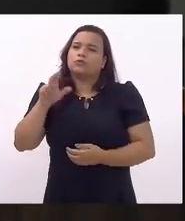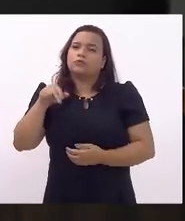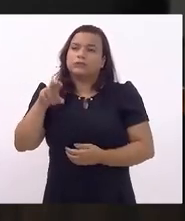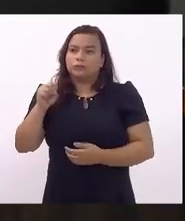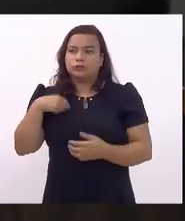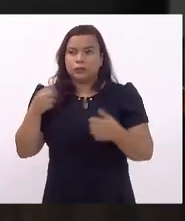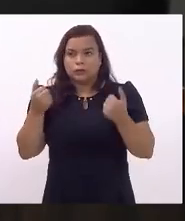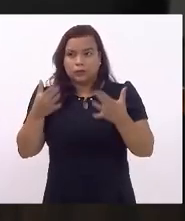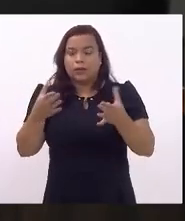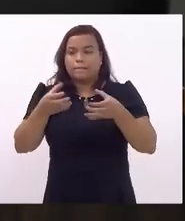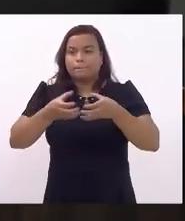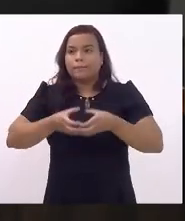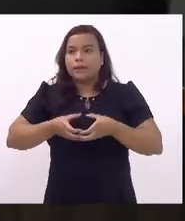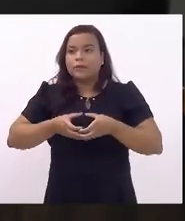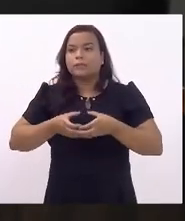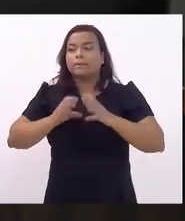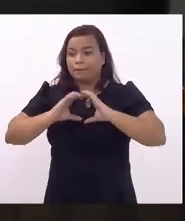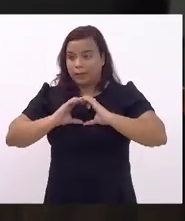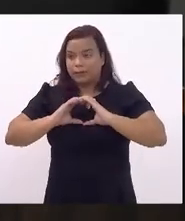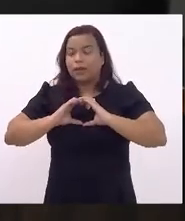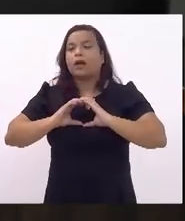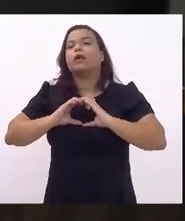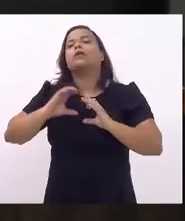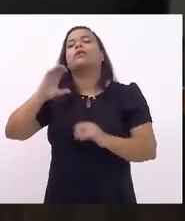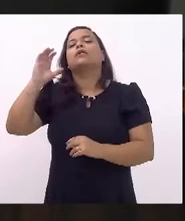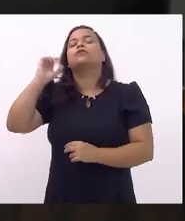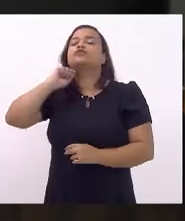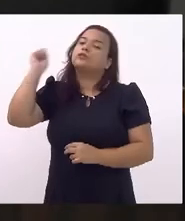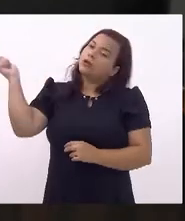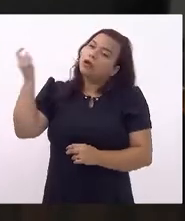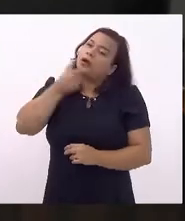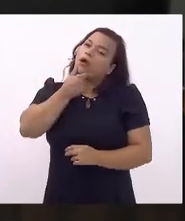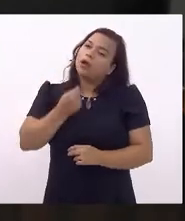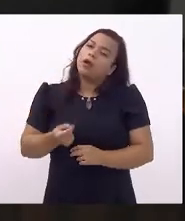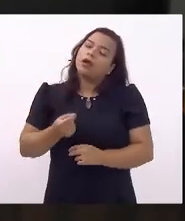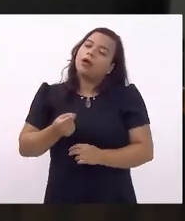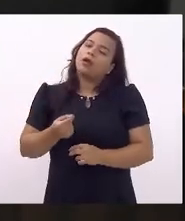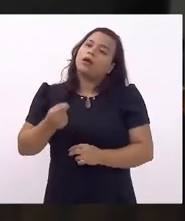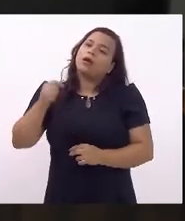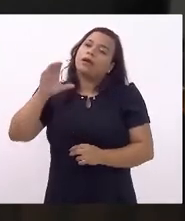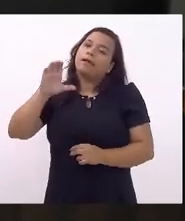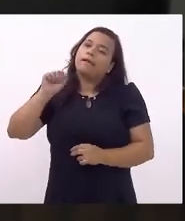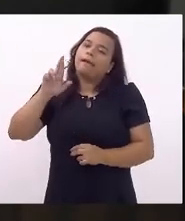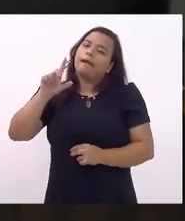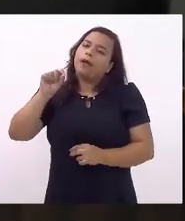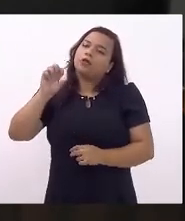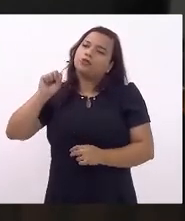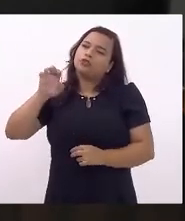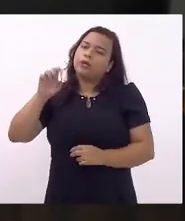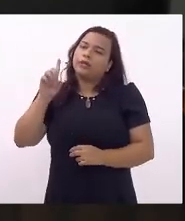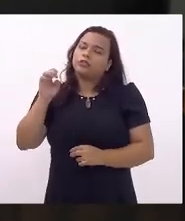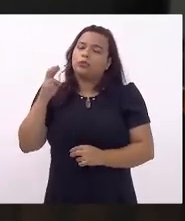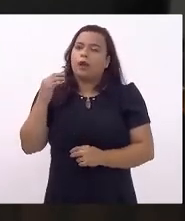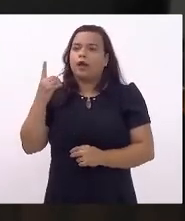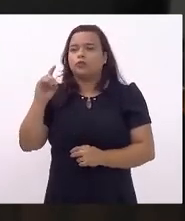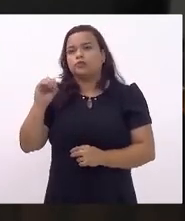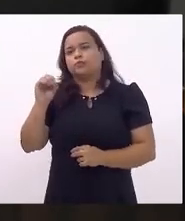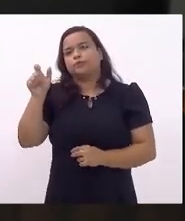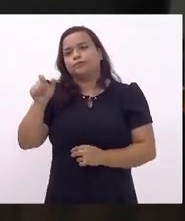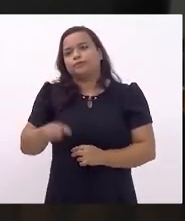diploma, a Carlos Eduardo Arcandes de Oliveira, o mestre Dudu, parecida comissão de normas internas e proposições externas,